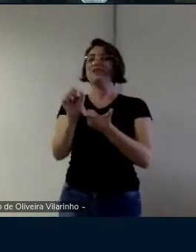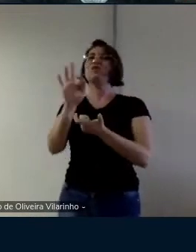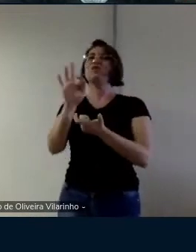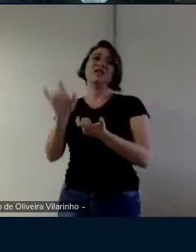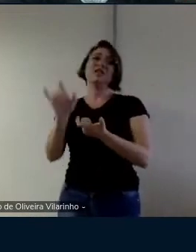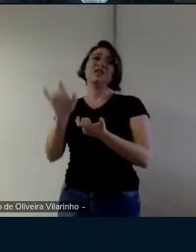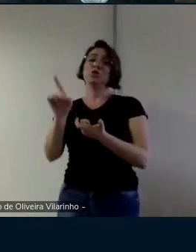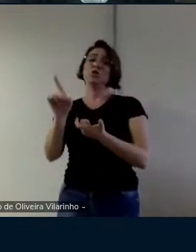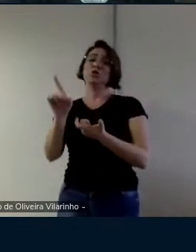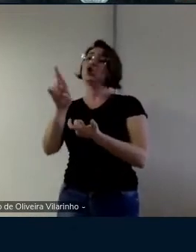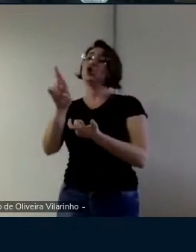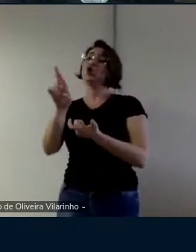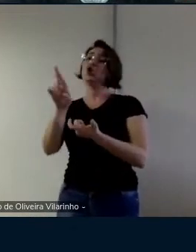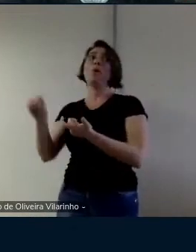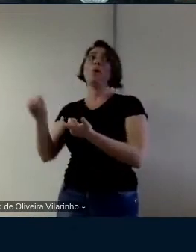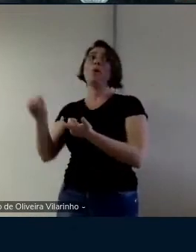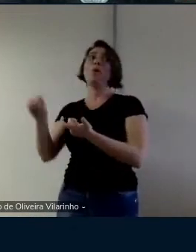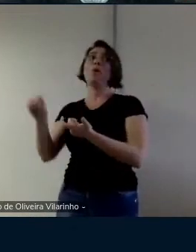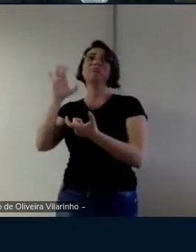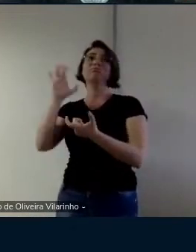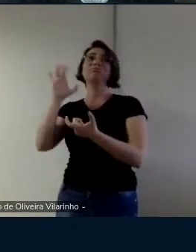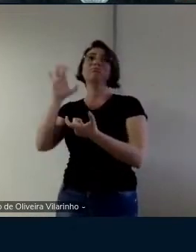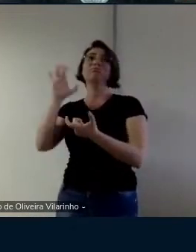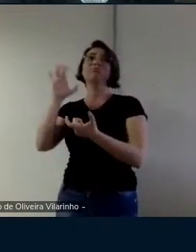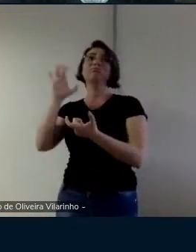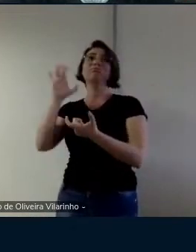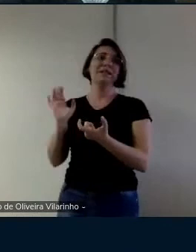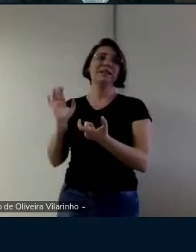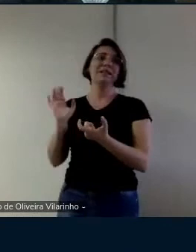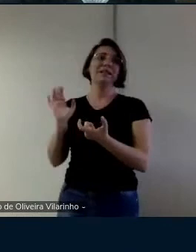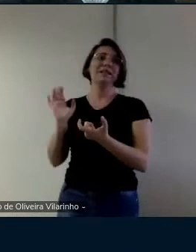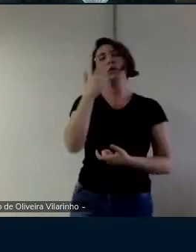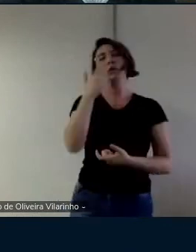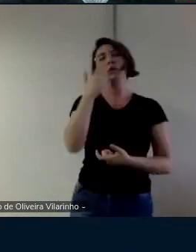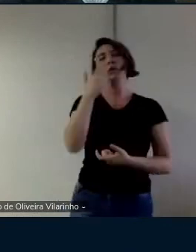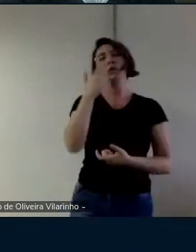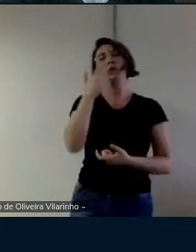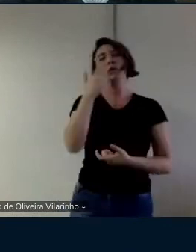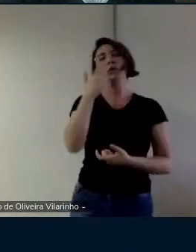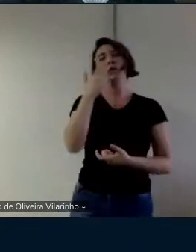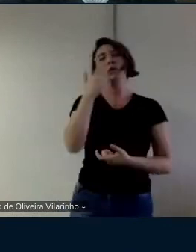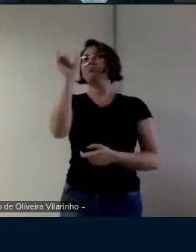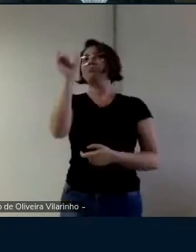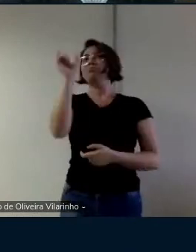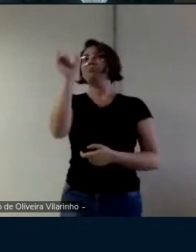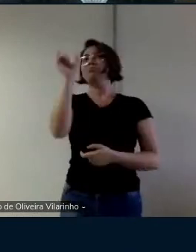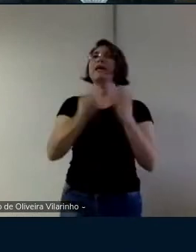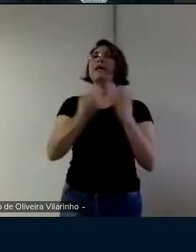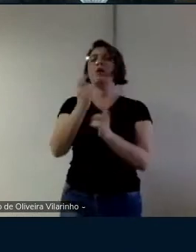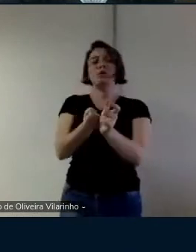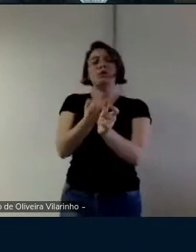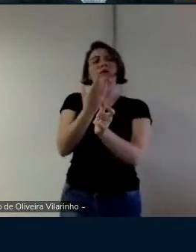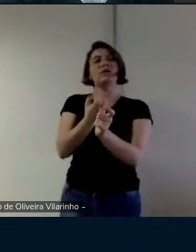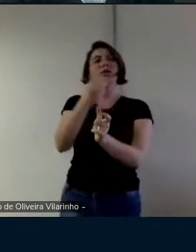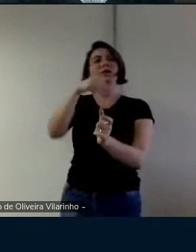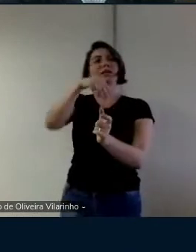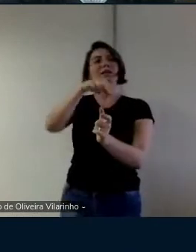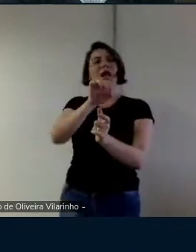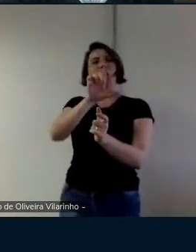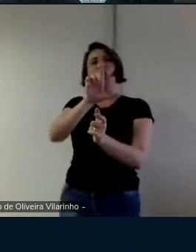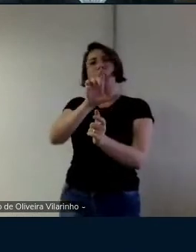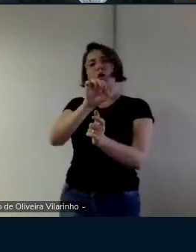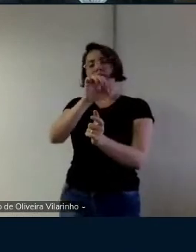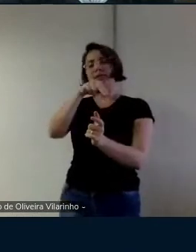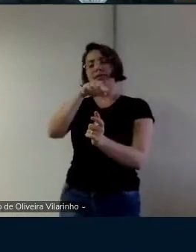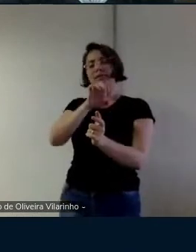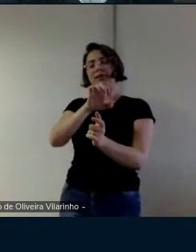tem de entender dessa parte criativa e o falante não vai ter como fazer uma novidade criar o neologismo se ele não faz associação